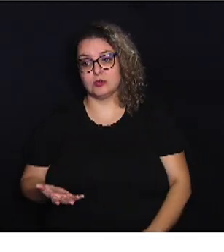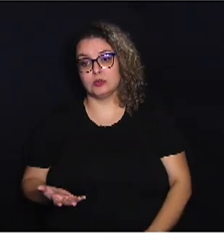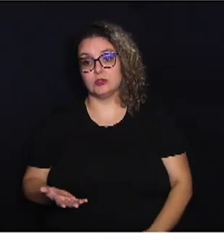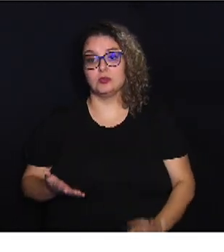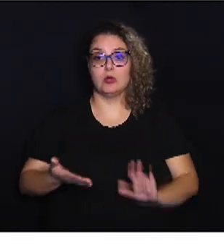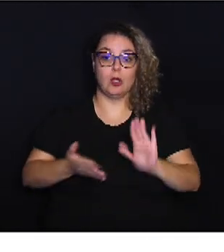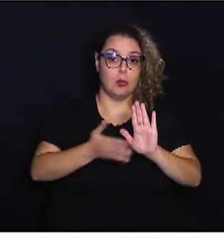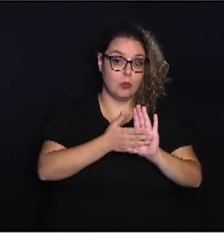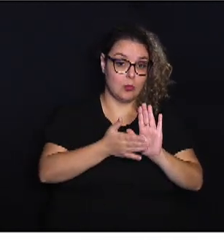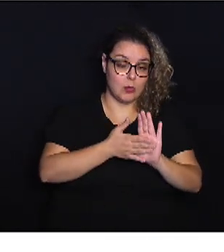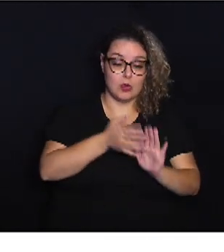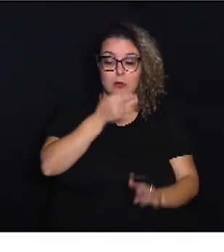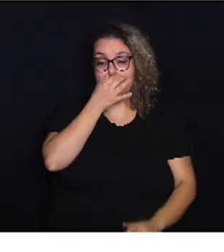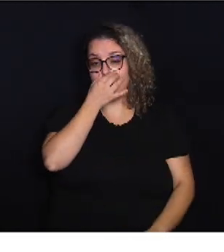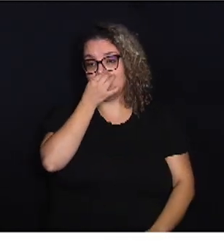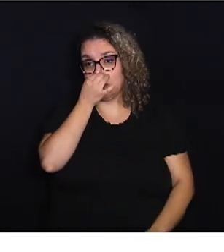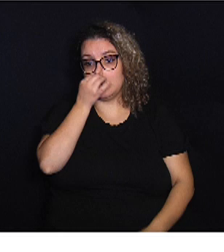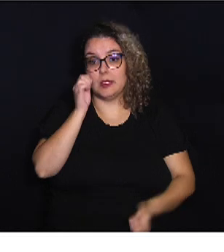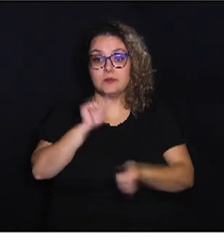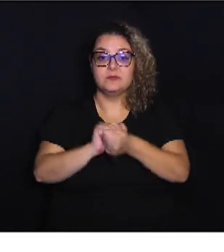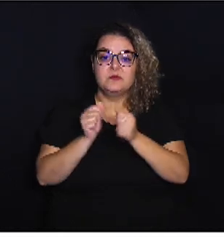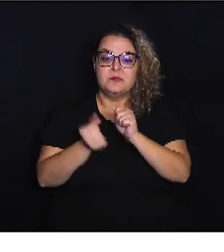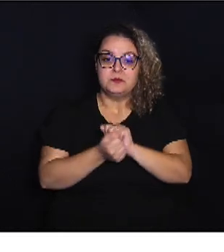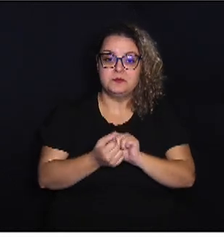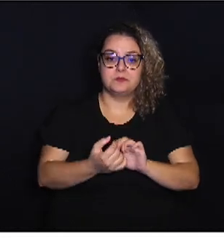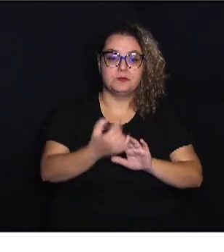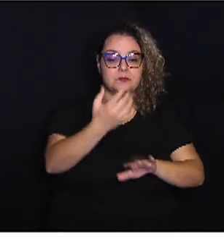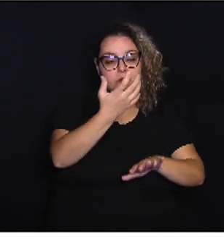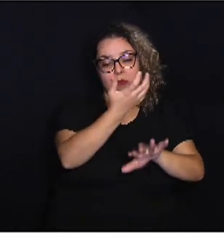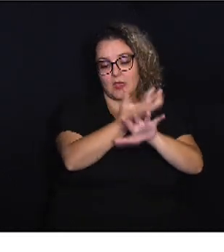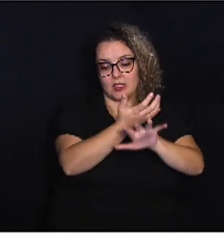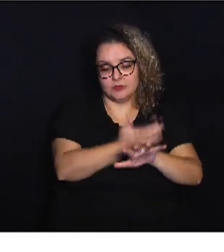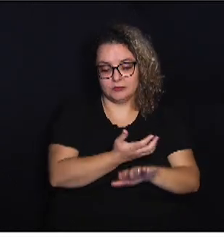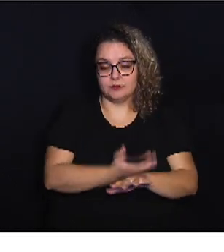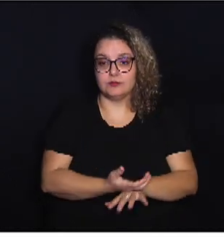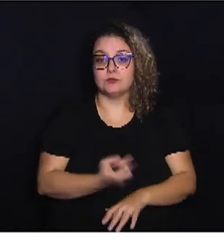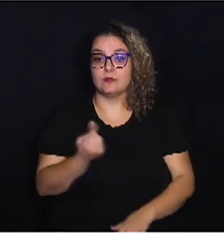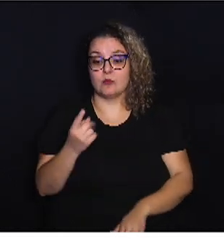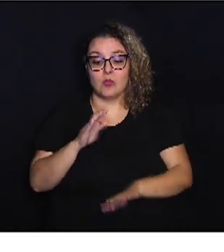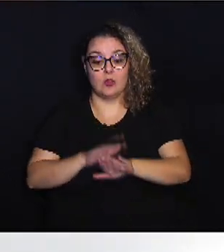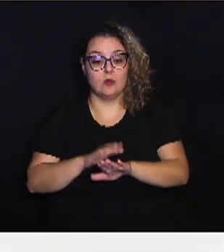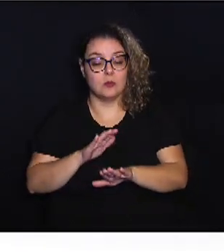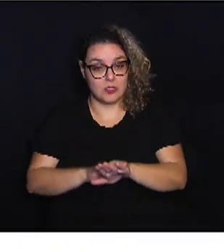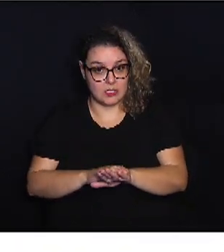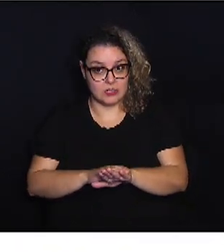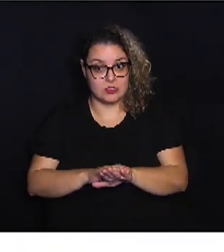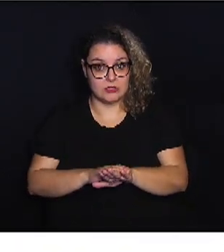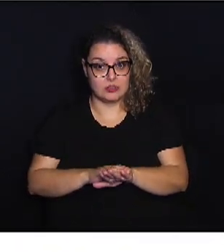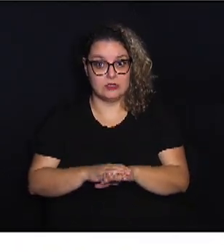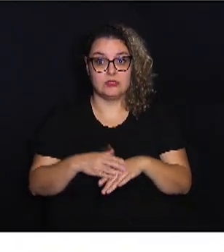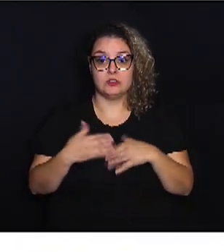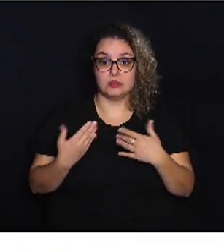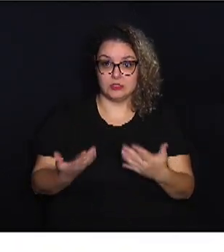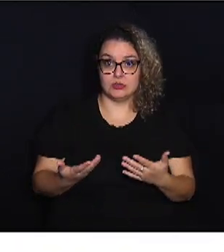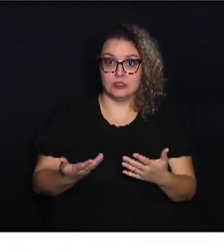propostas, adaptar currículo. Então, uma atividade que você